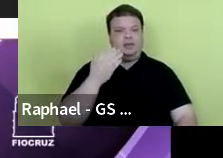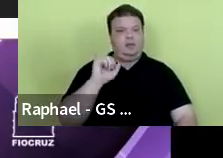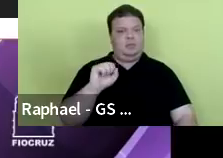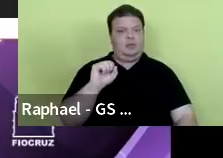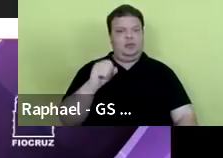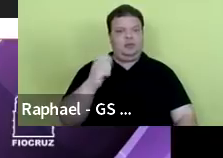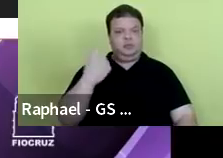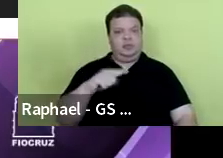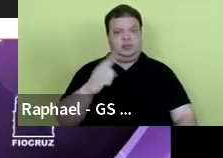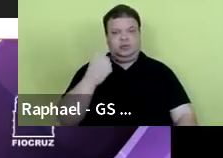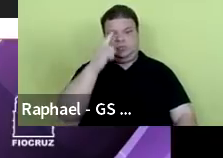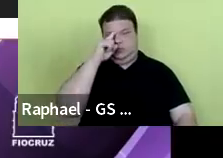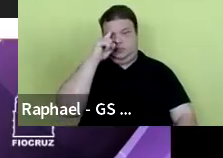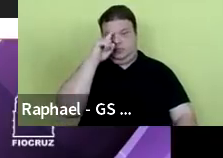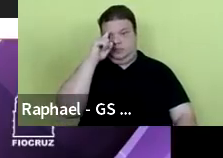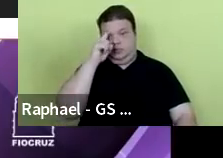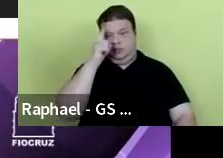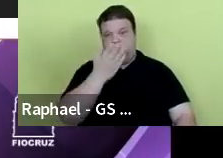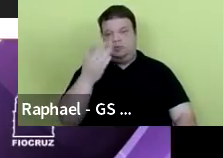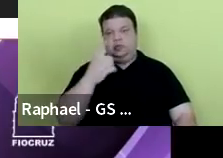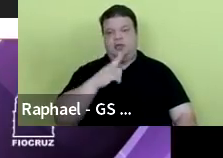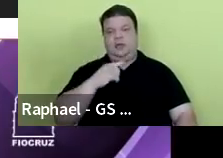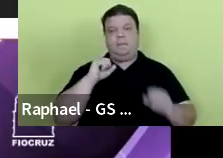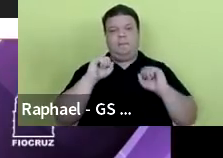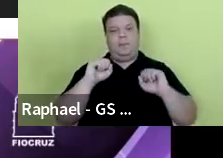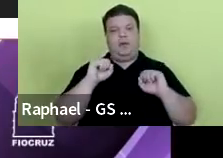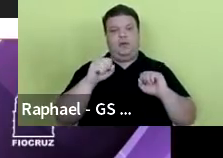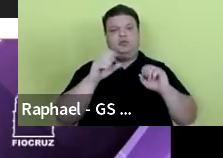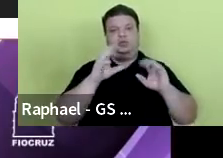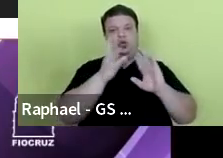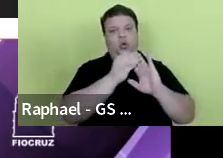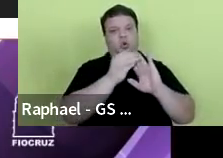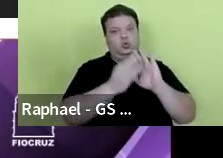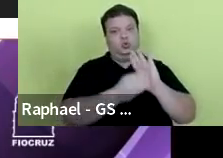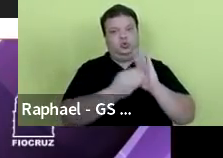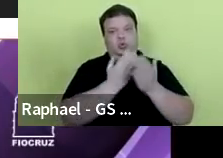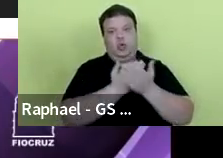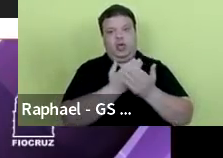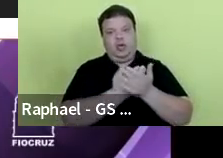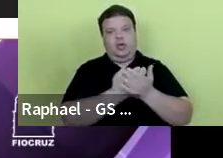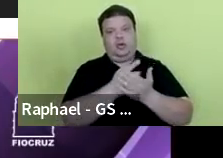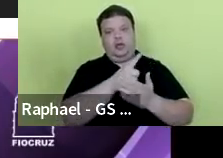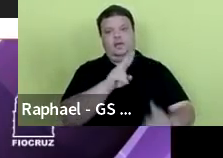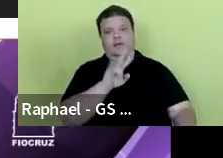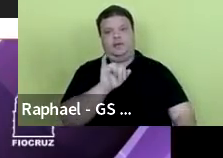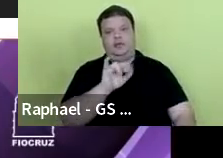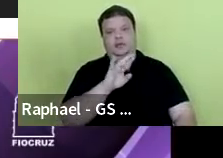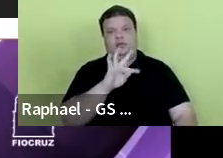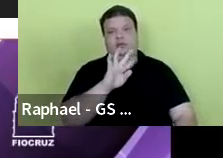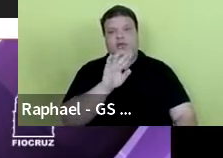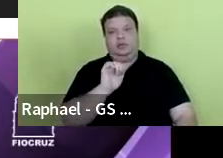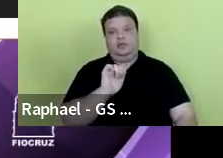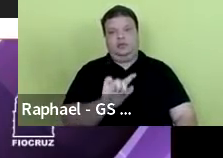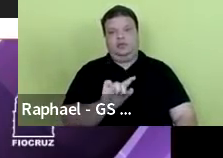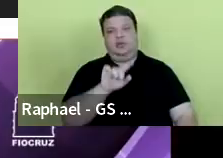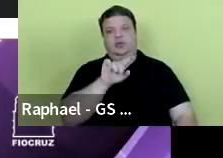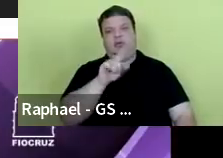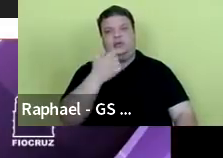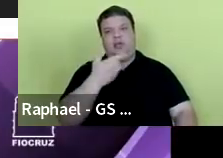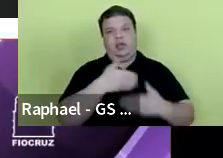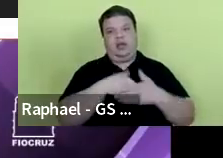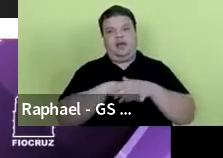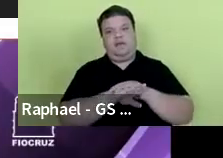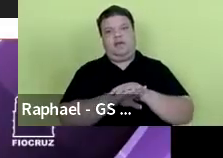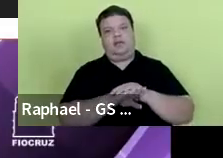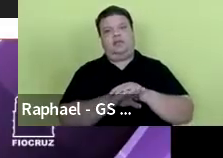ter acesso a um conjunto de aulas, né, virtual, que estão gravadas, mas que vão,